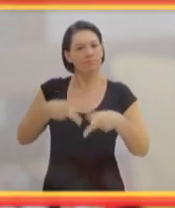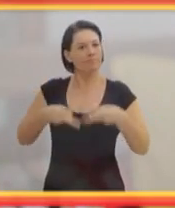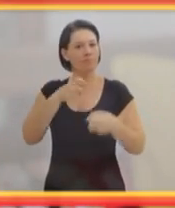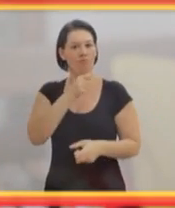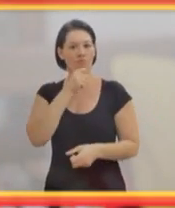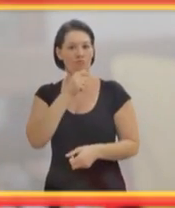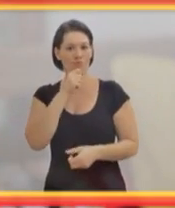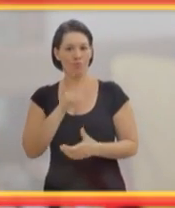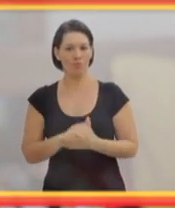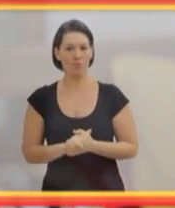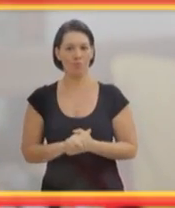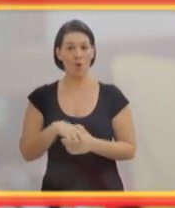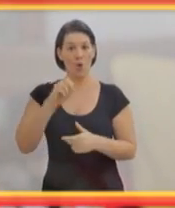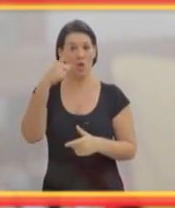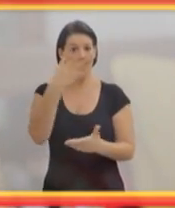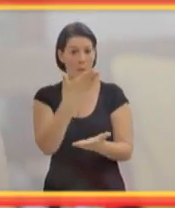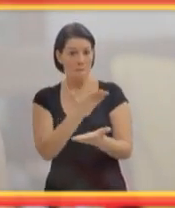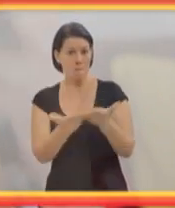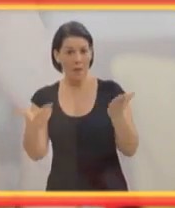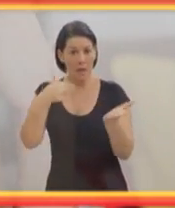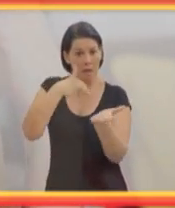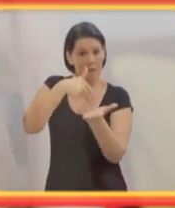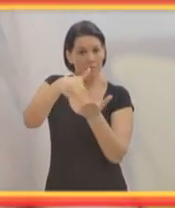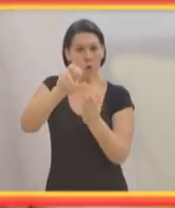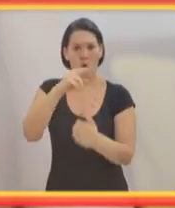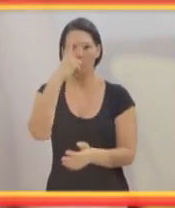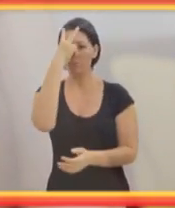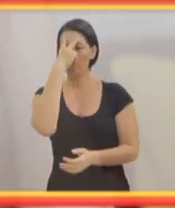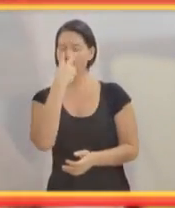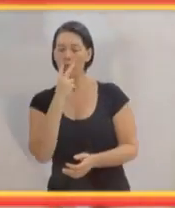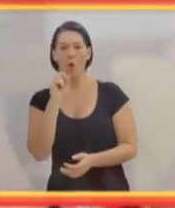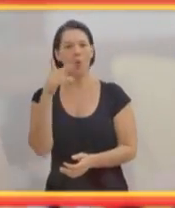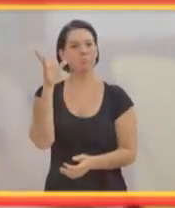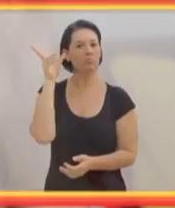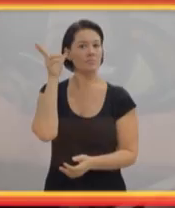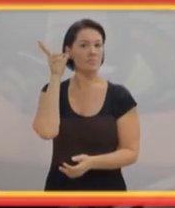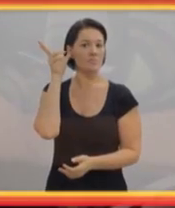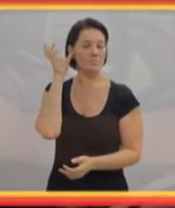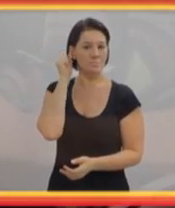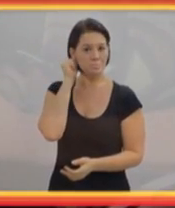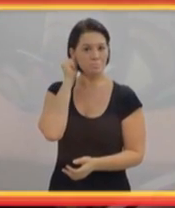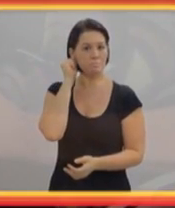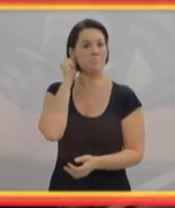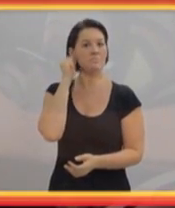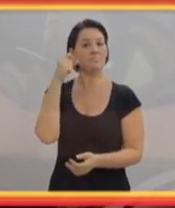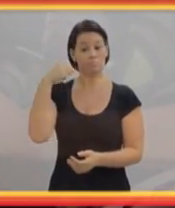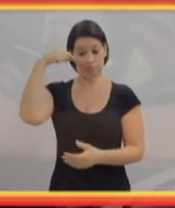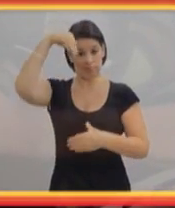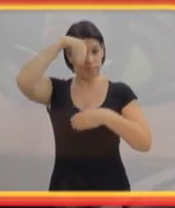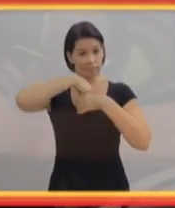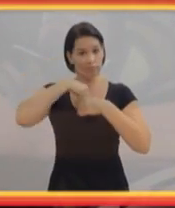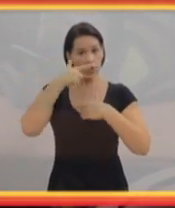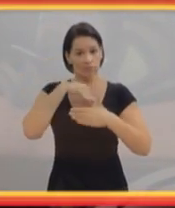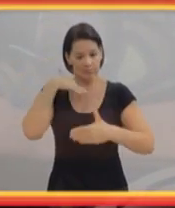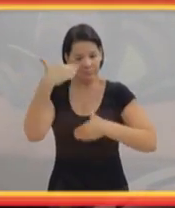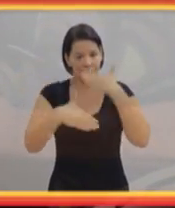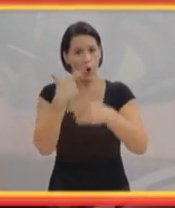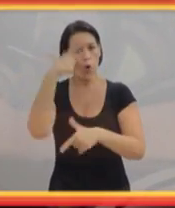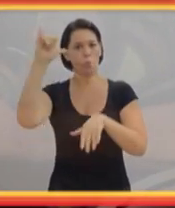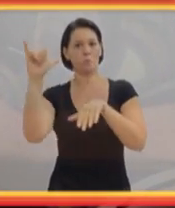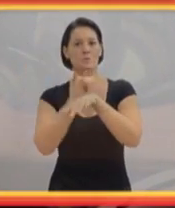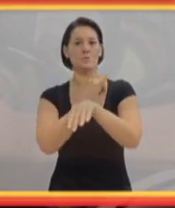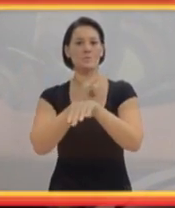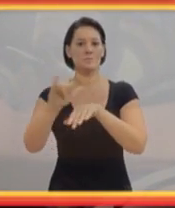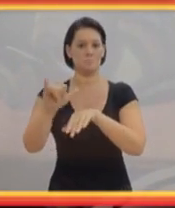o andar, ou a visão, a audição, você desenvolve outras coisas. Em uma